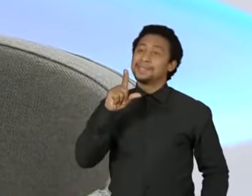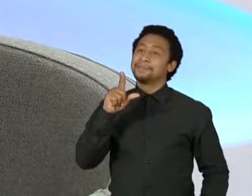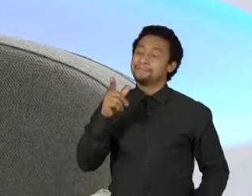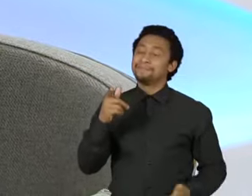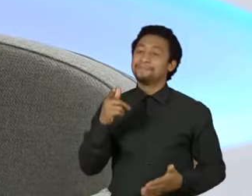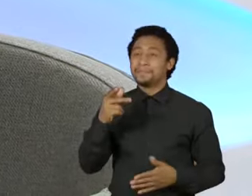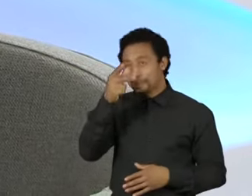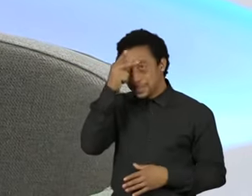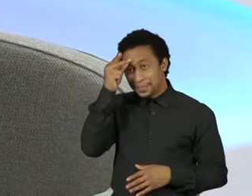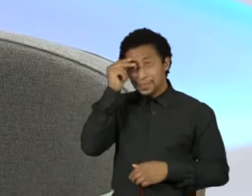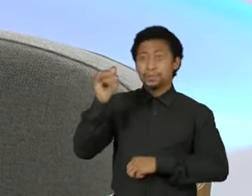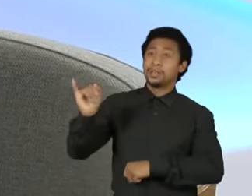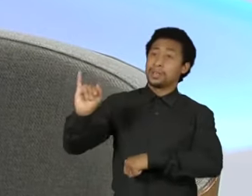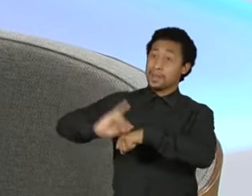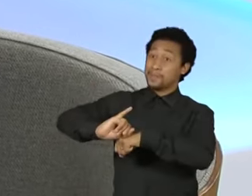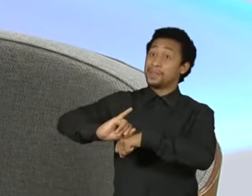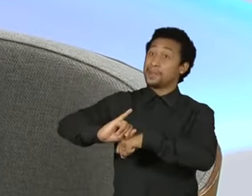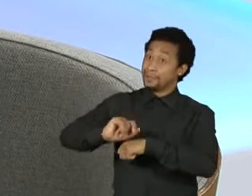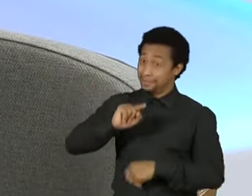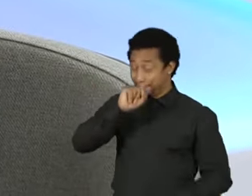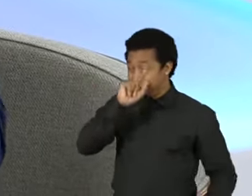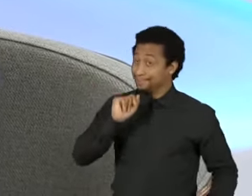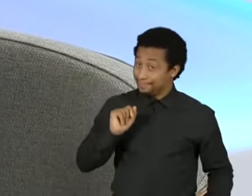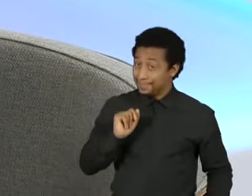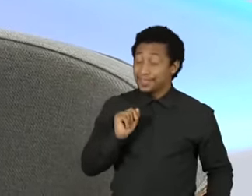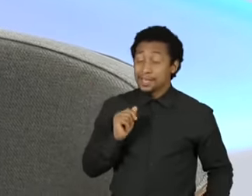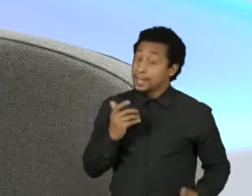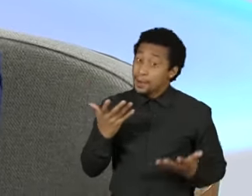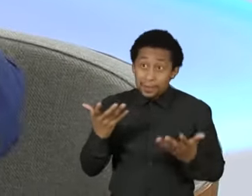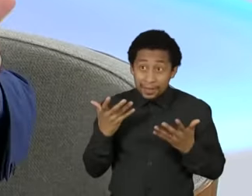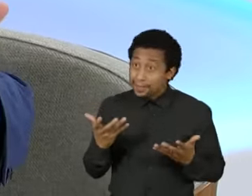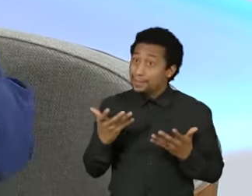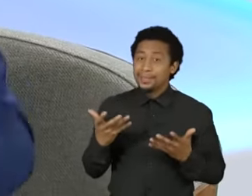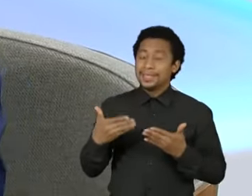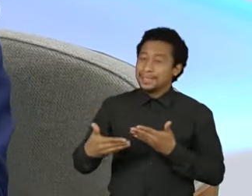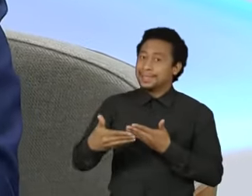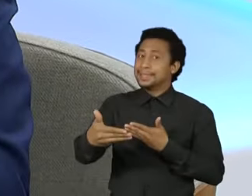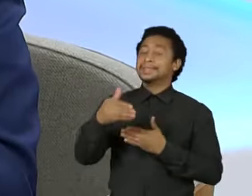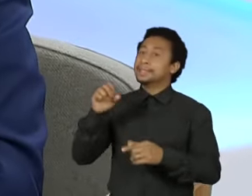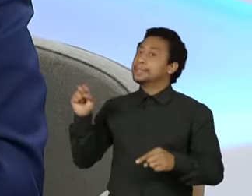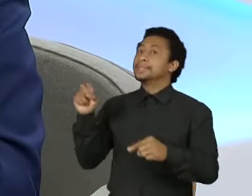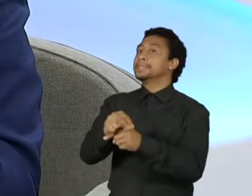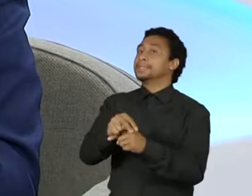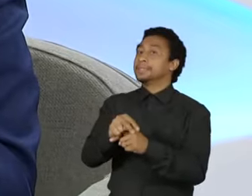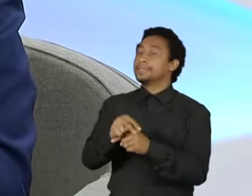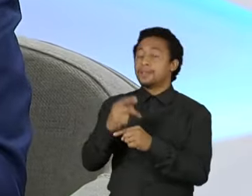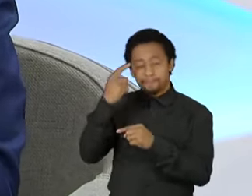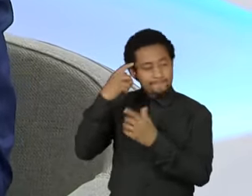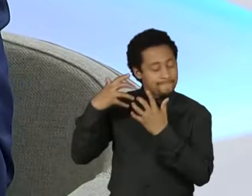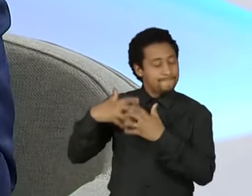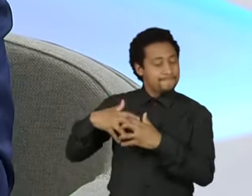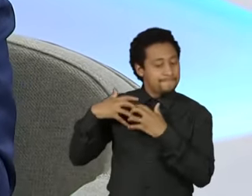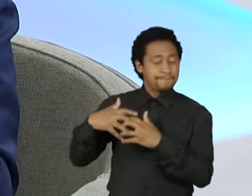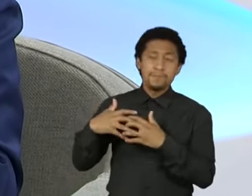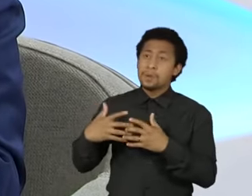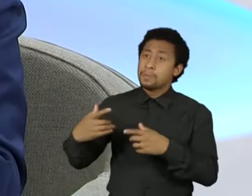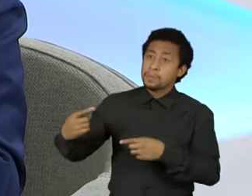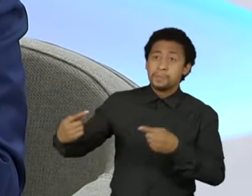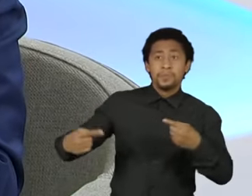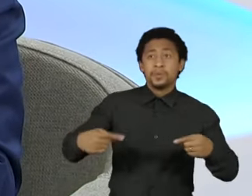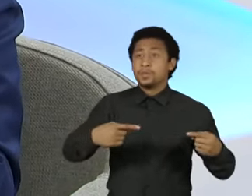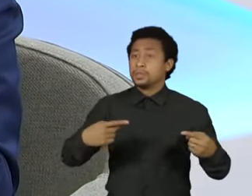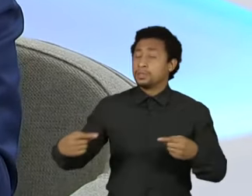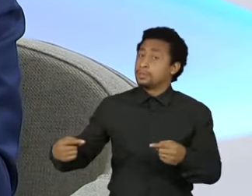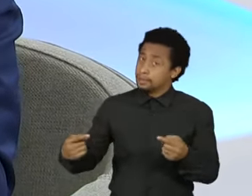era um ponto importante na trajetória que eu tinha planejado na minha cuca. Então, política, você